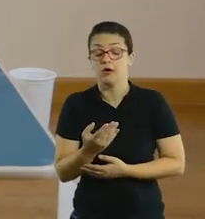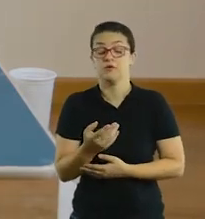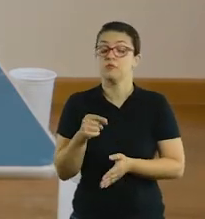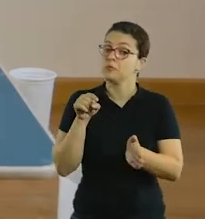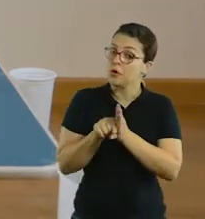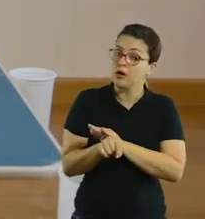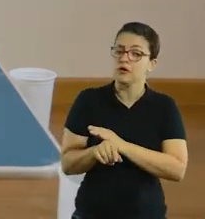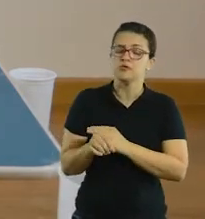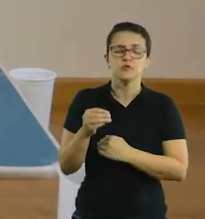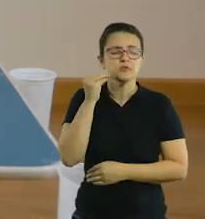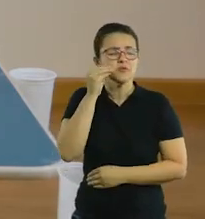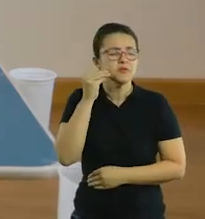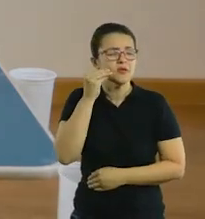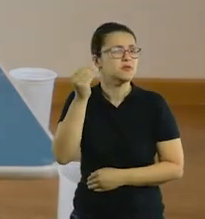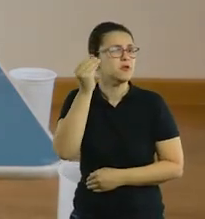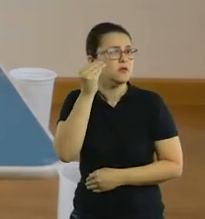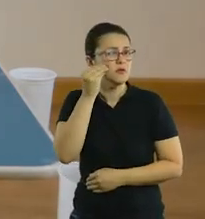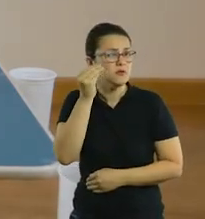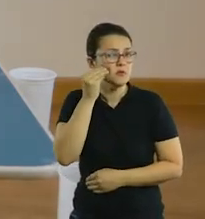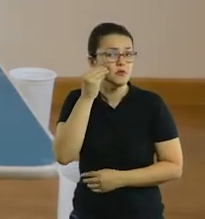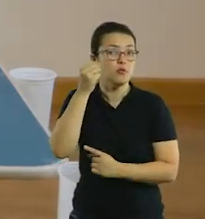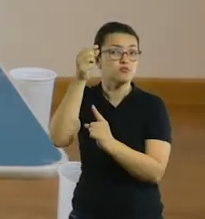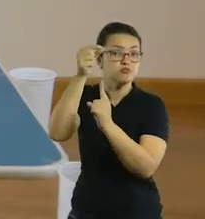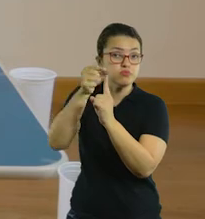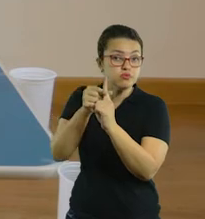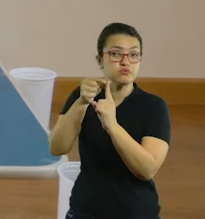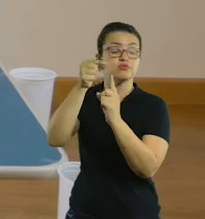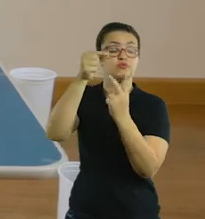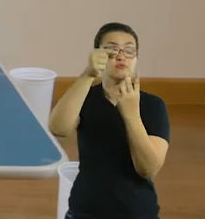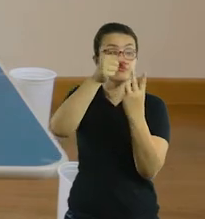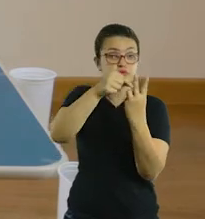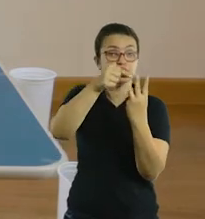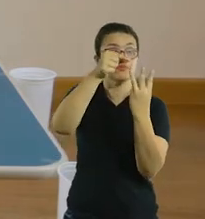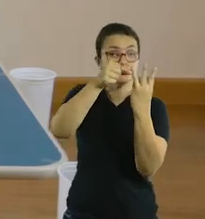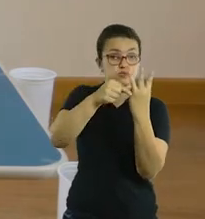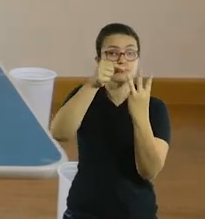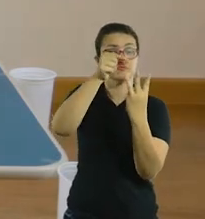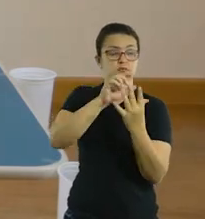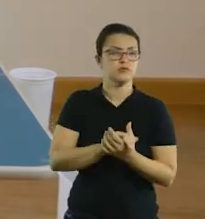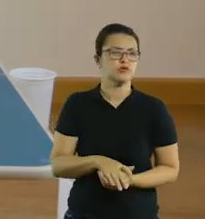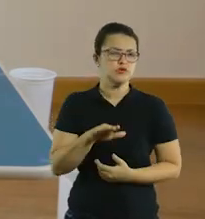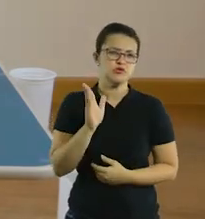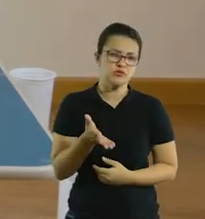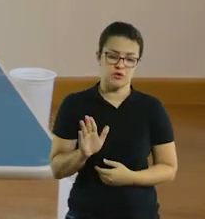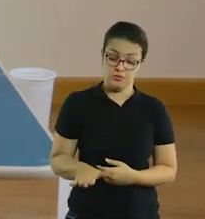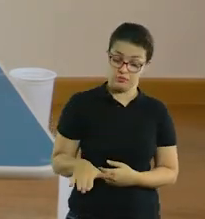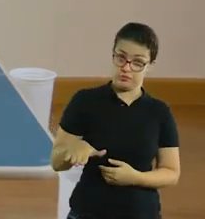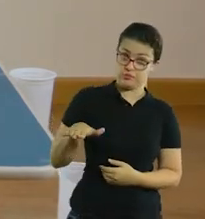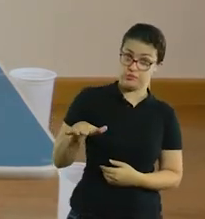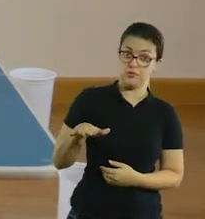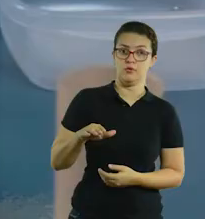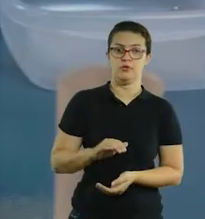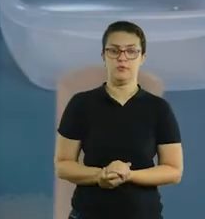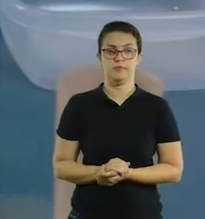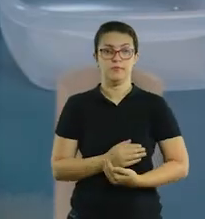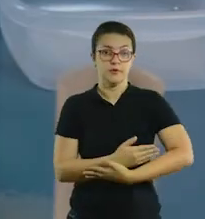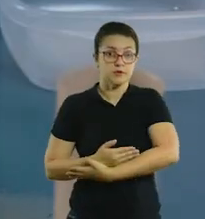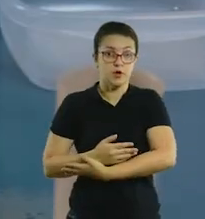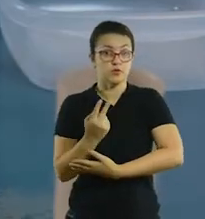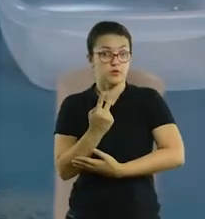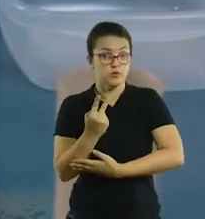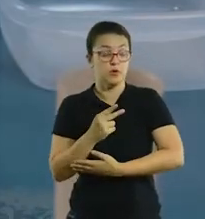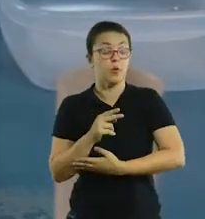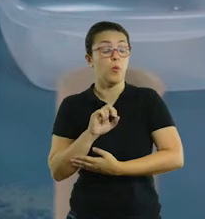quantos. Deixa só ele experimentar e tentar fazer a pesquisa dele. Os maiorzinhos de adversário dois e maternal,